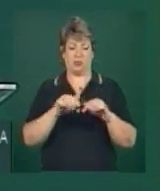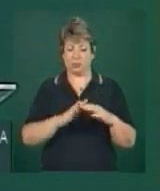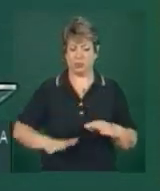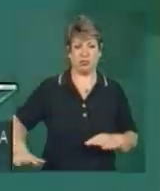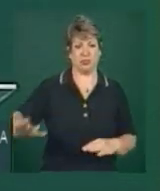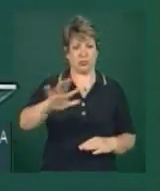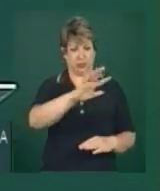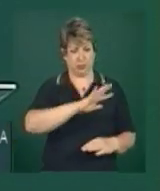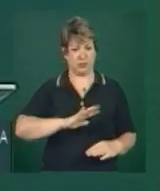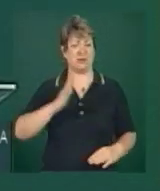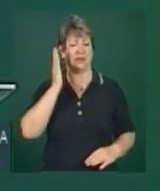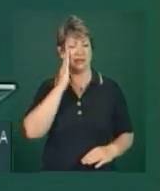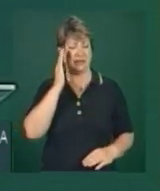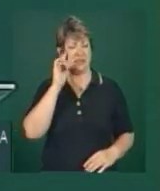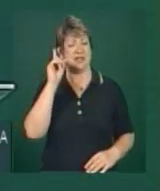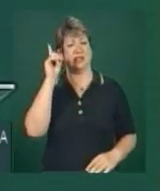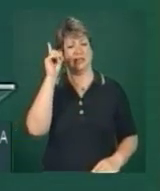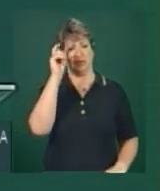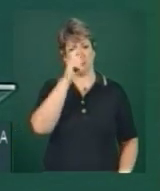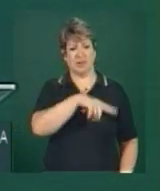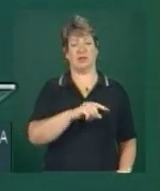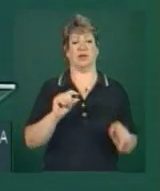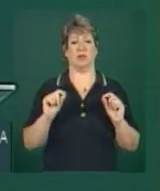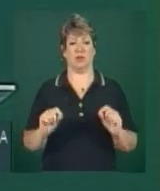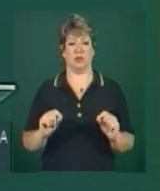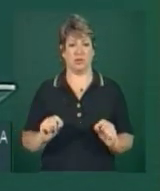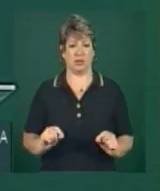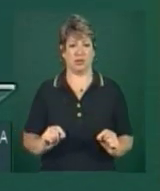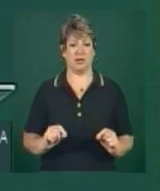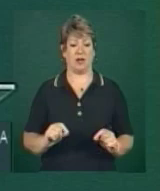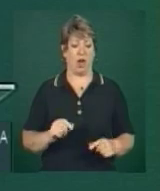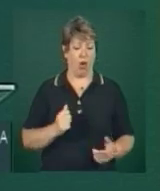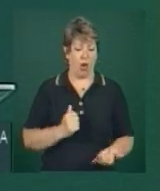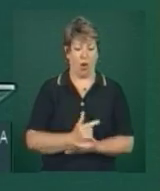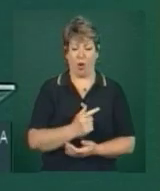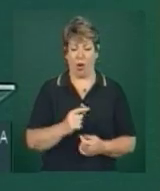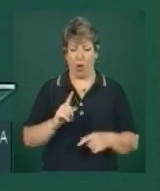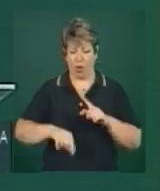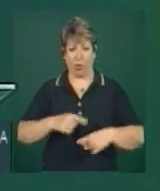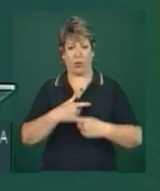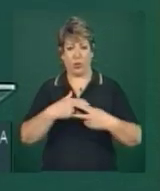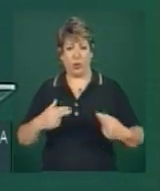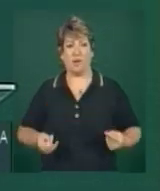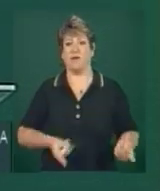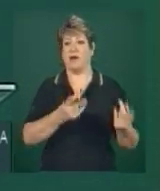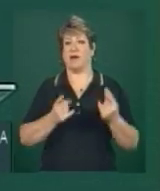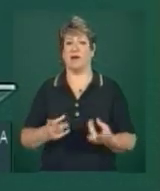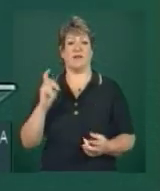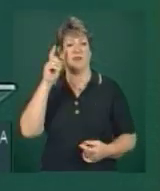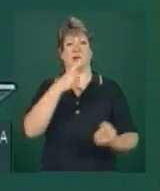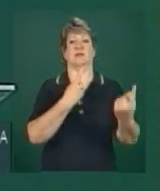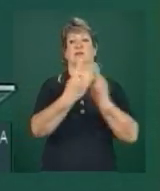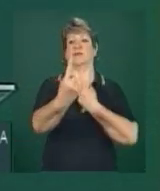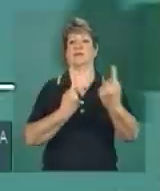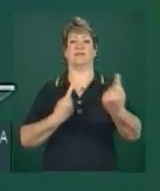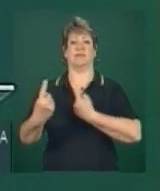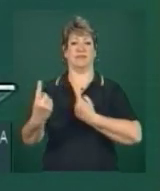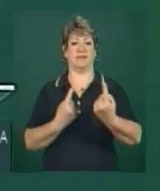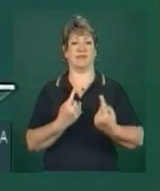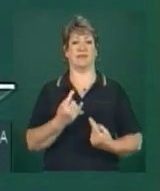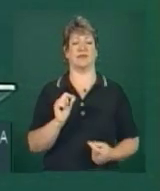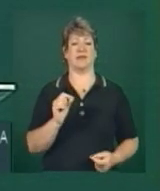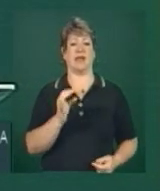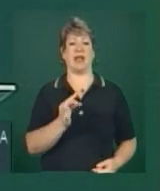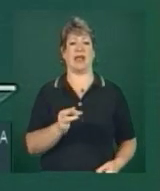qual é o sufoco que mercadorias e pessoas passam para trafegar na